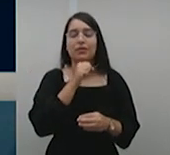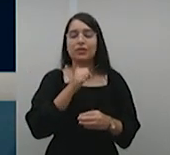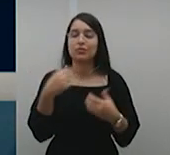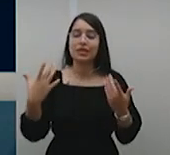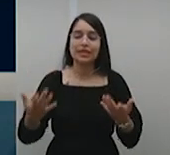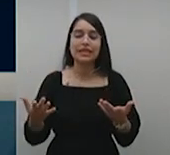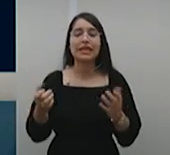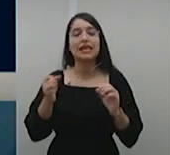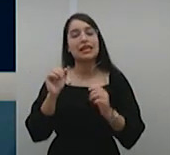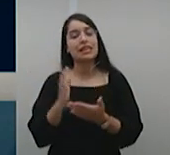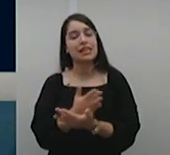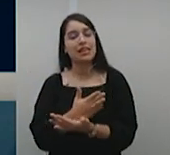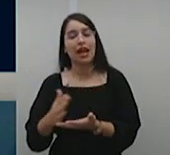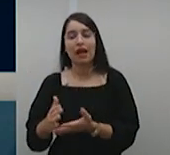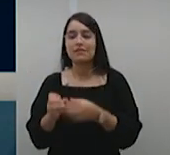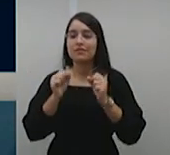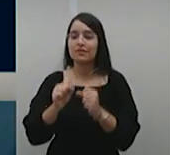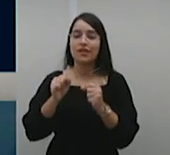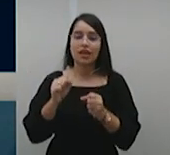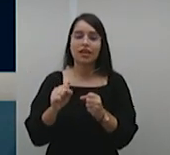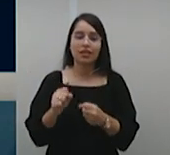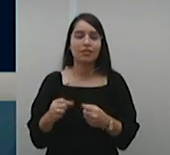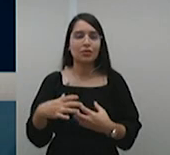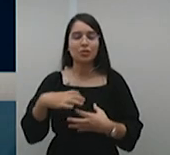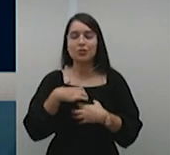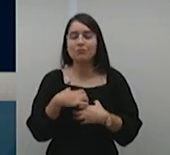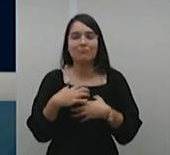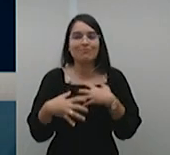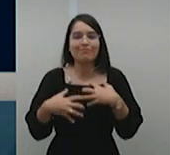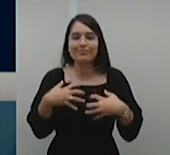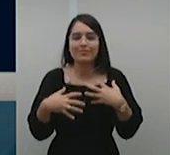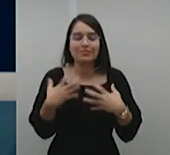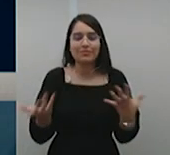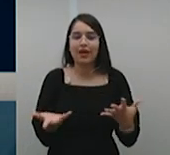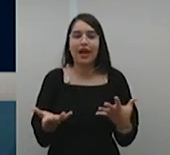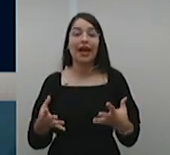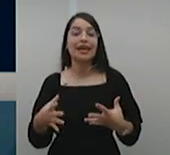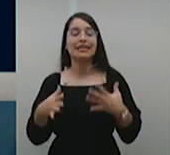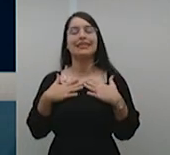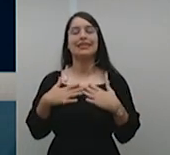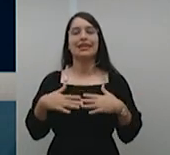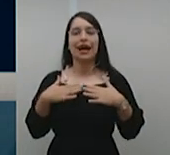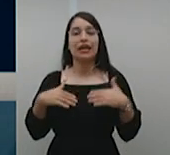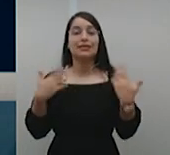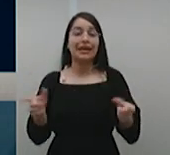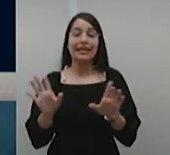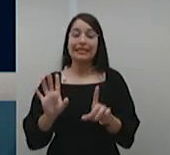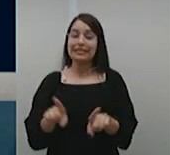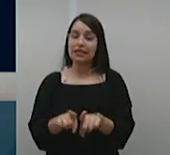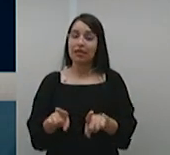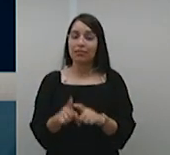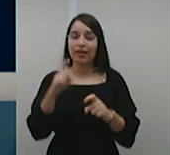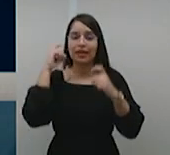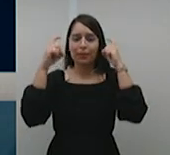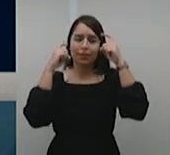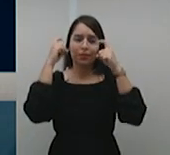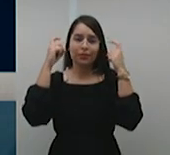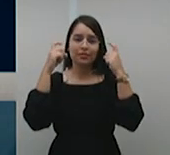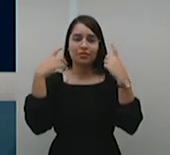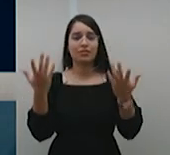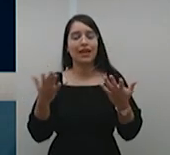traduza em um misto de satisfação e preocupação. A minha satisfação